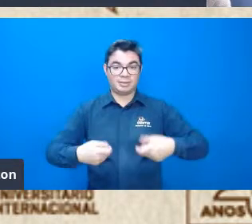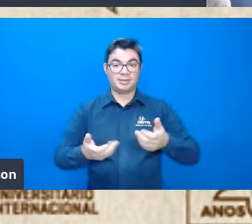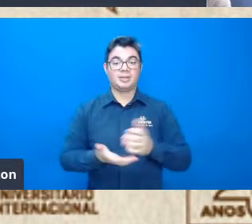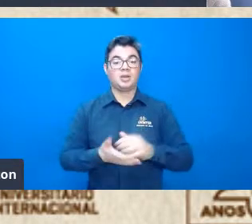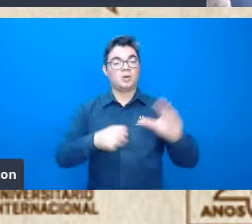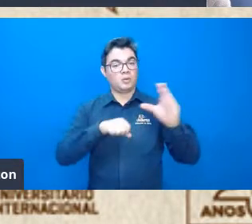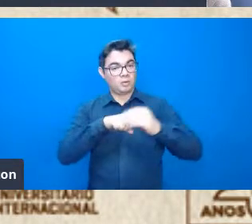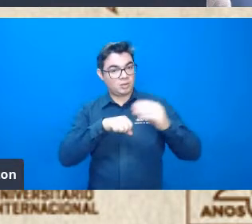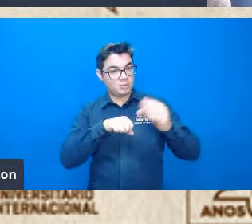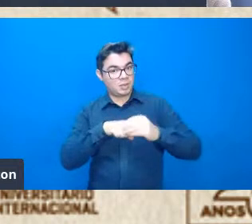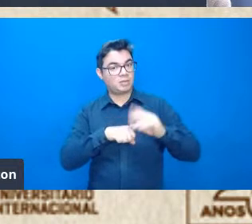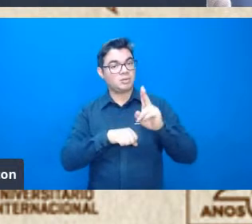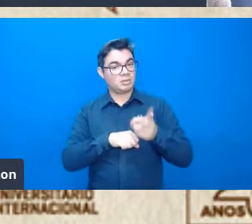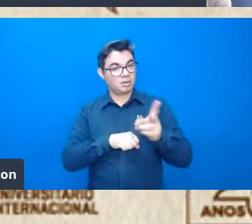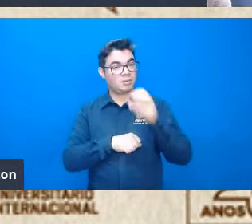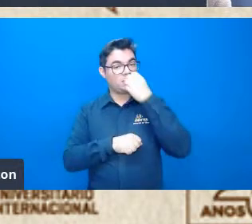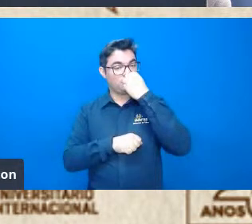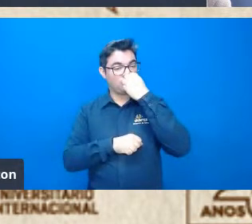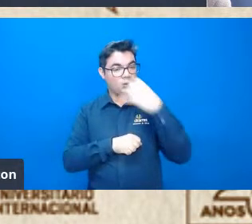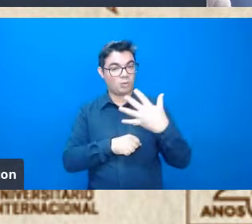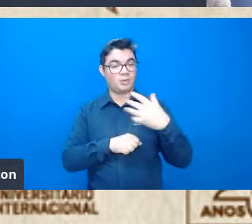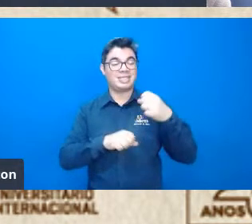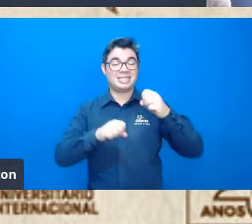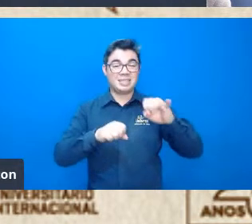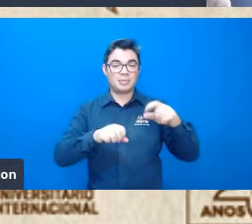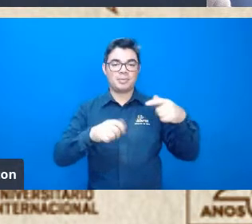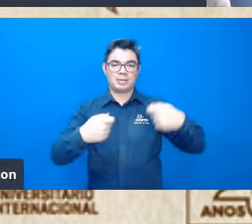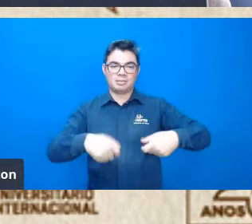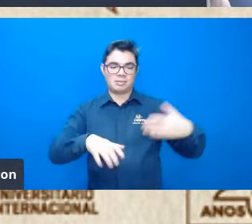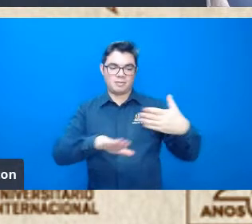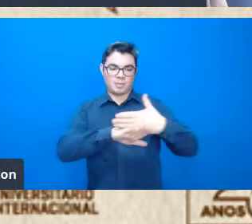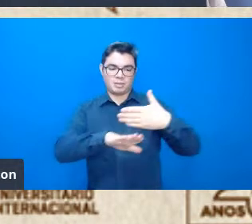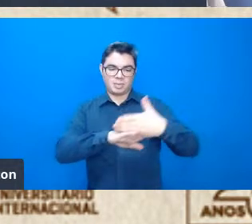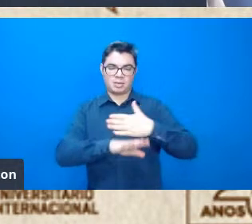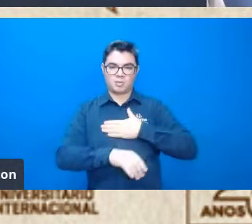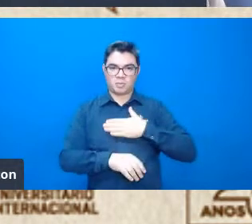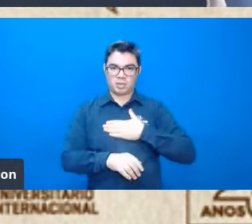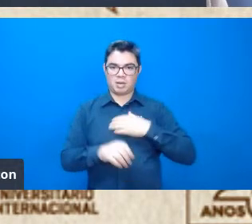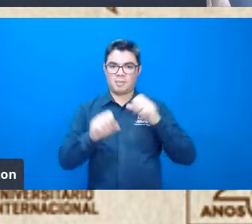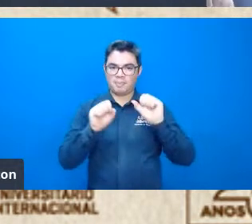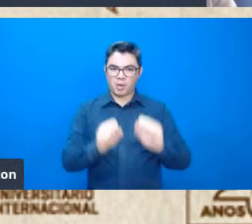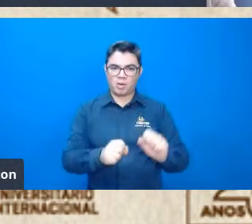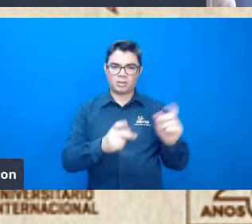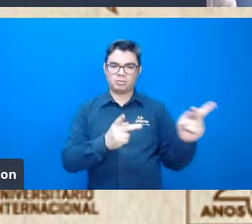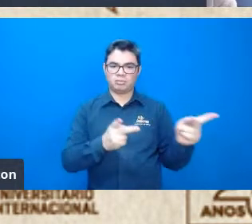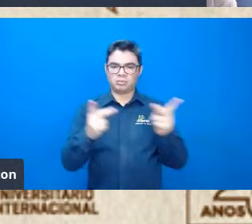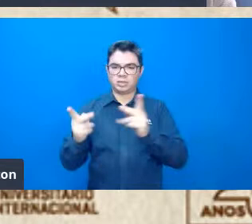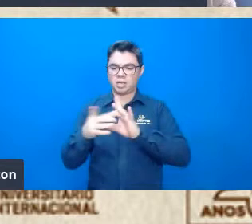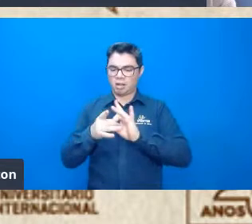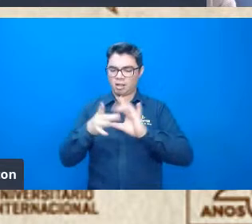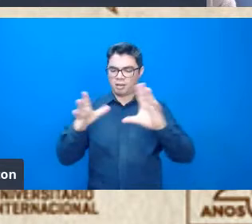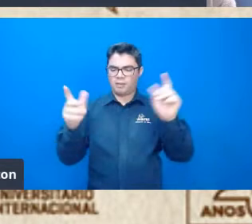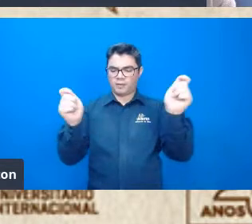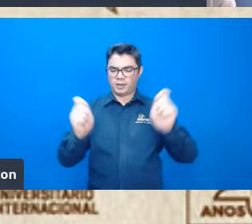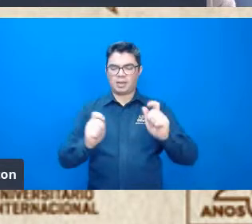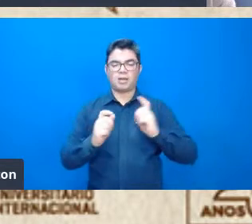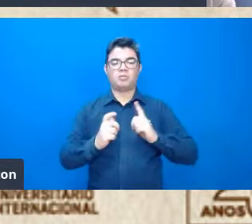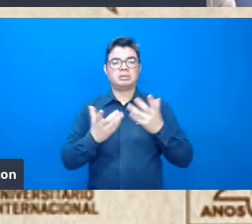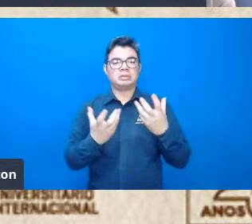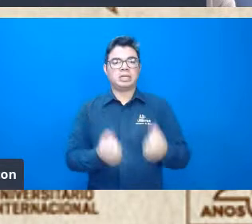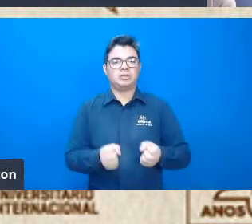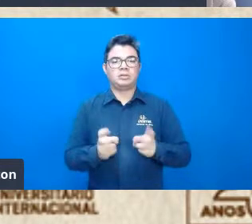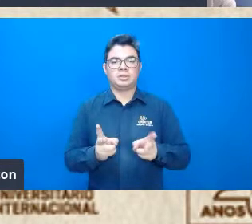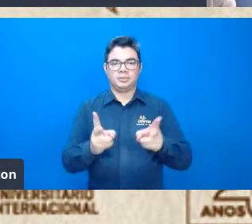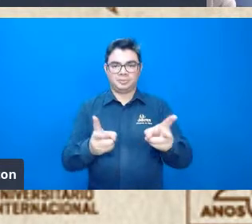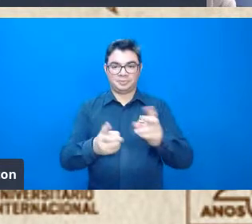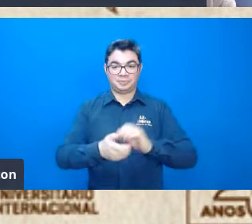minha participação nos eventos, Renata, Franciele, fique à vontade, sempre estarei disponível.